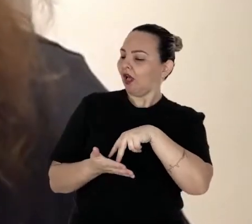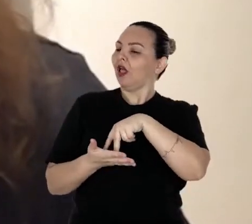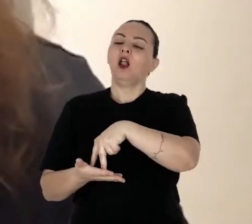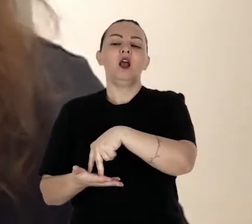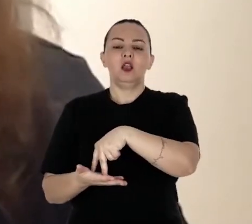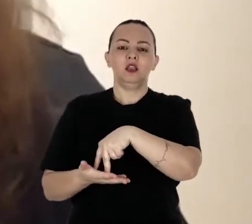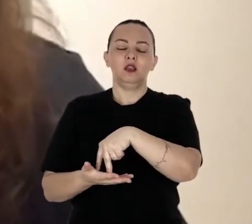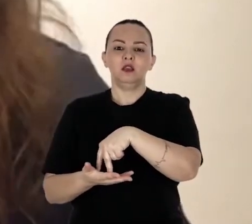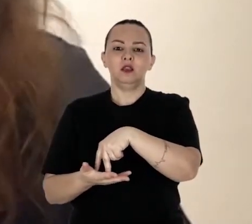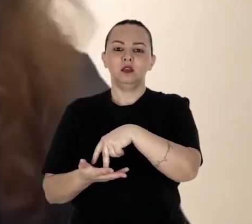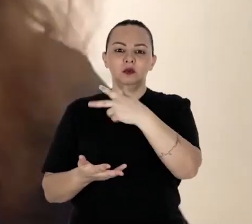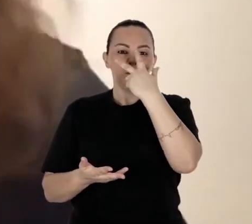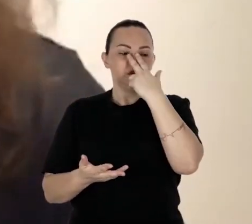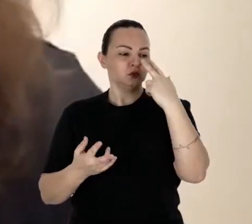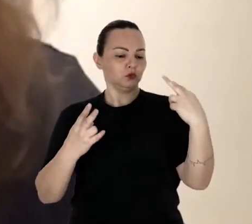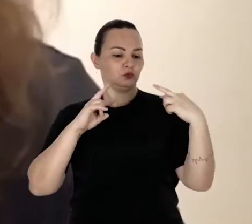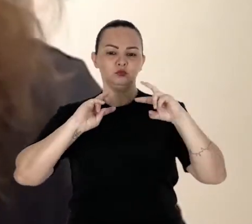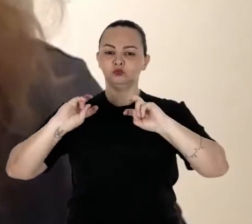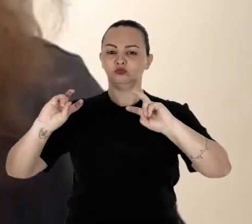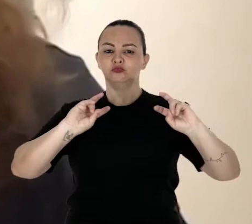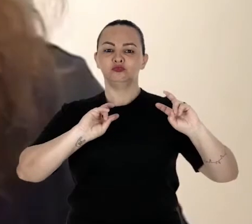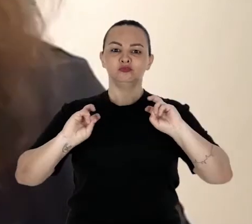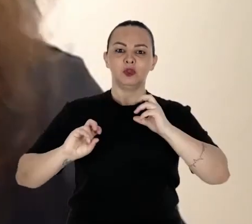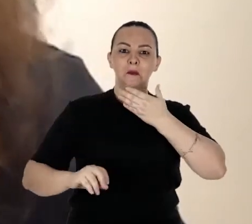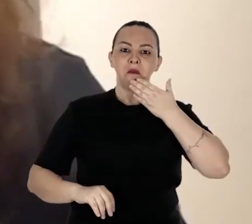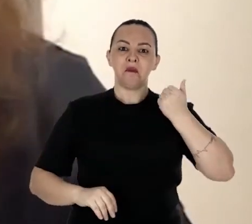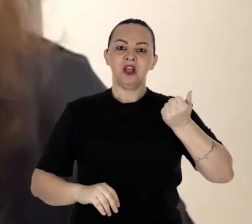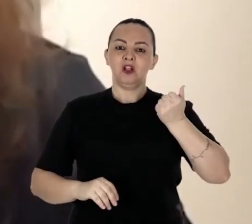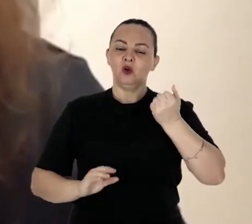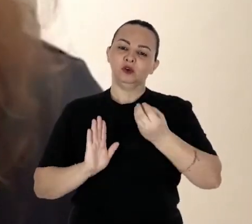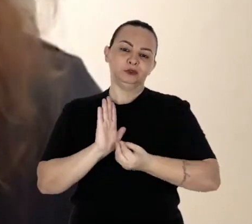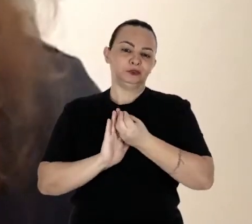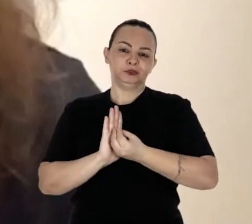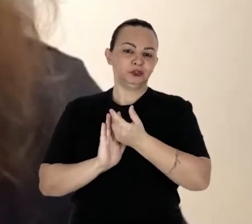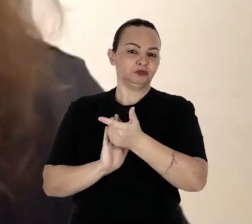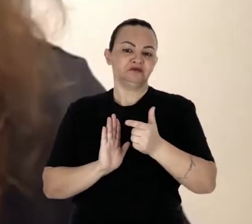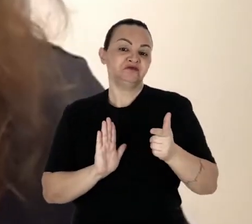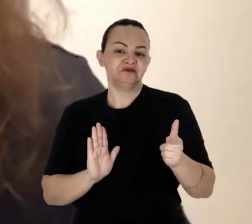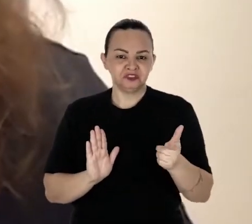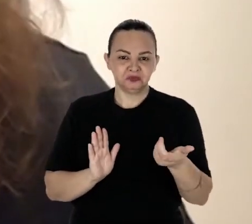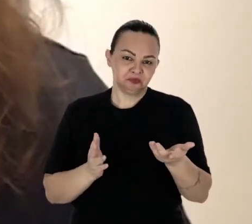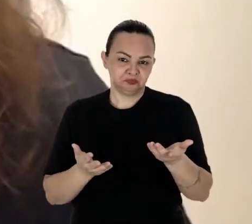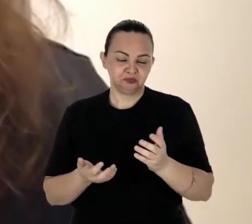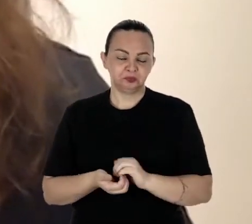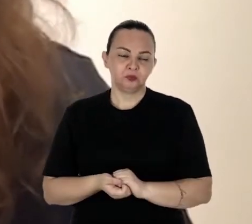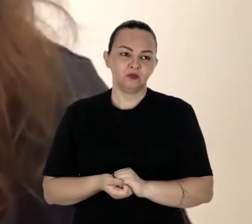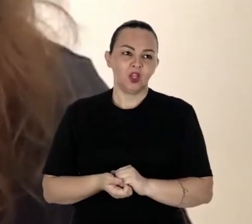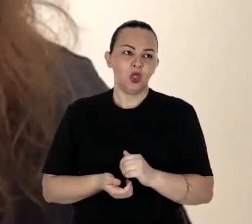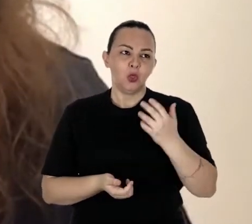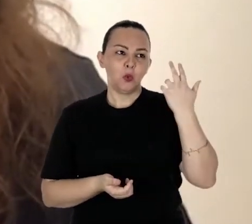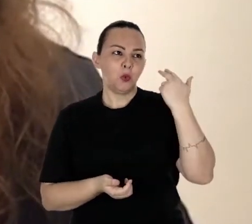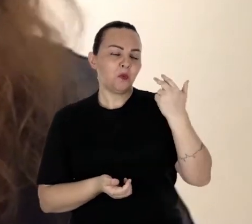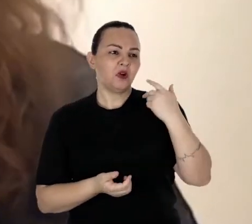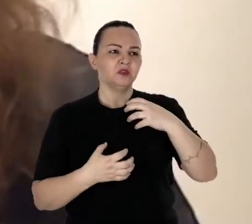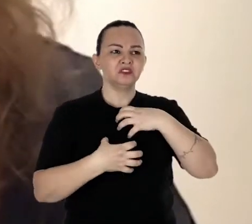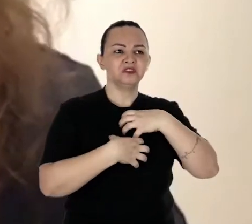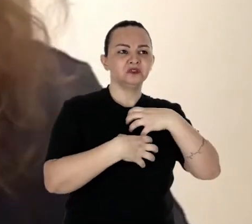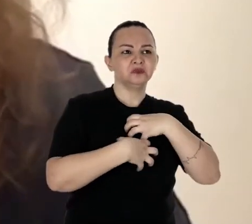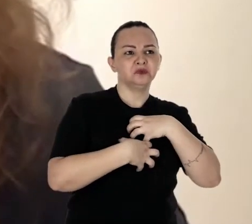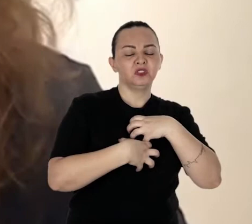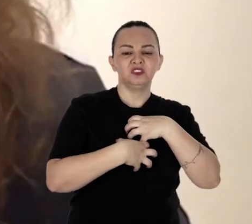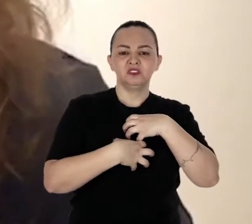só de estar ali faz todo mundo se sentir melhor por não ter um problema funcional. Geralmente, o